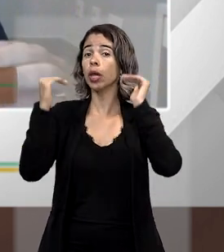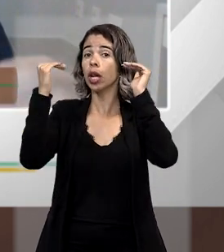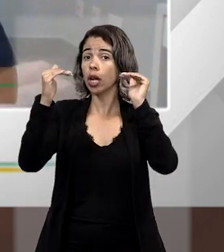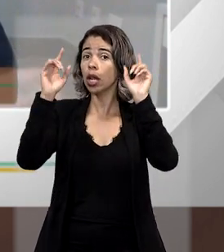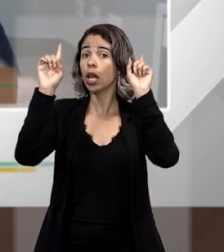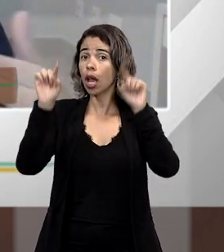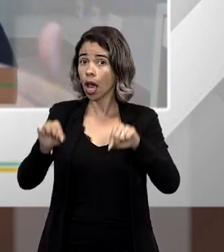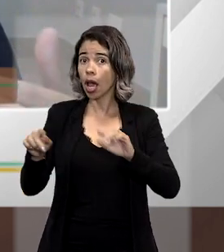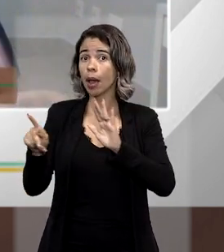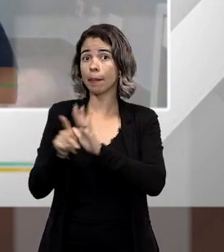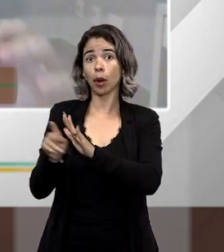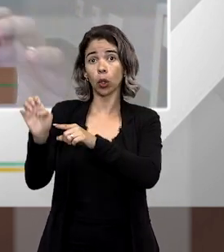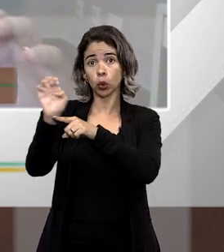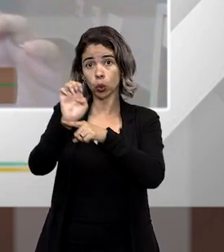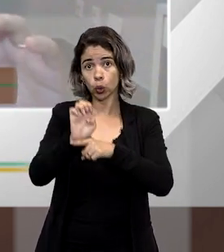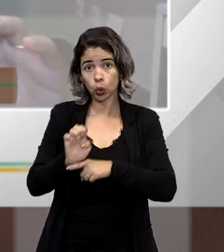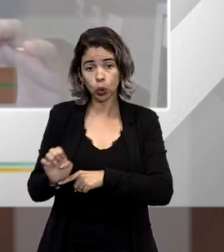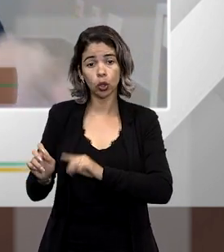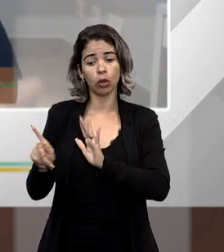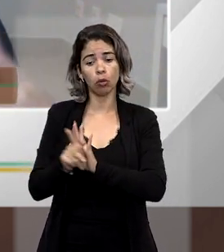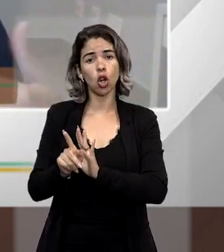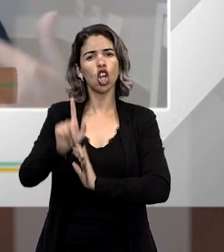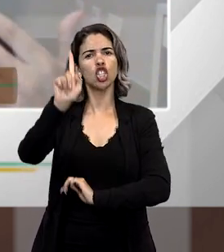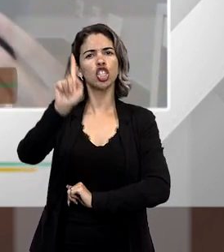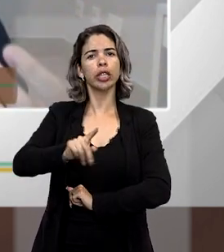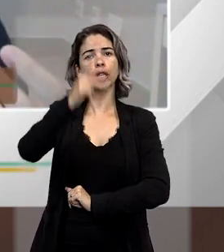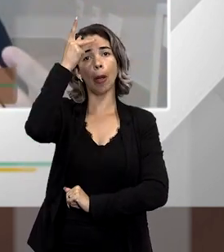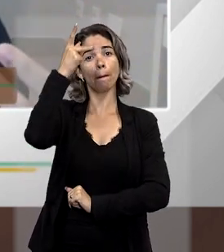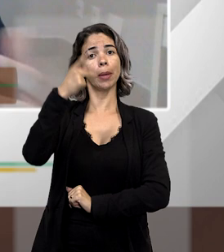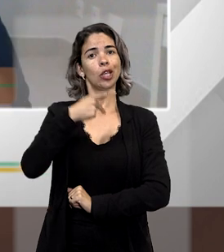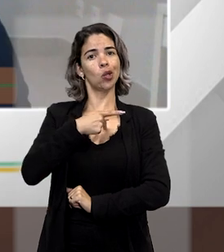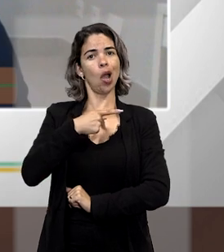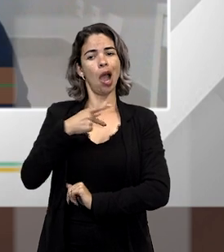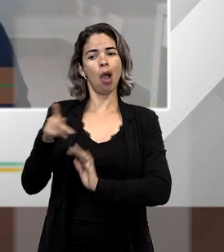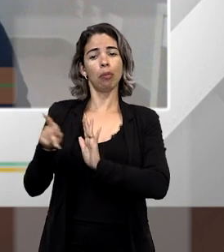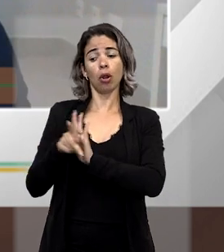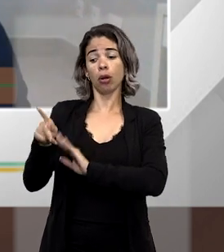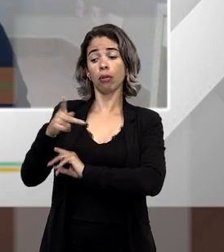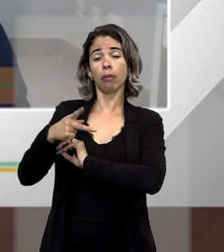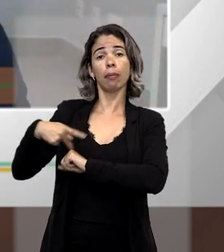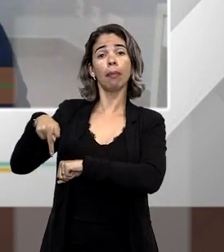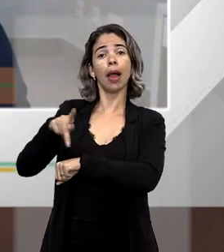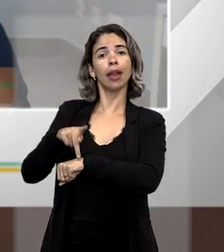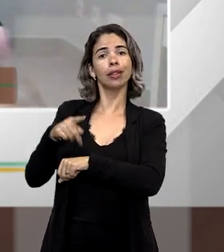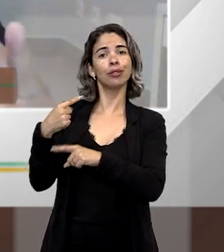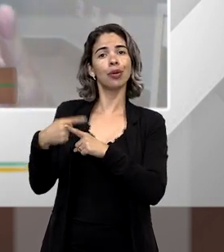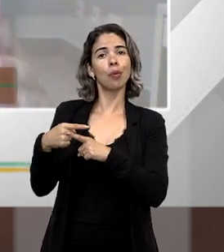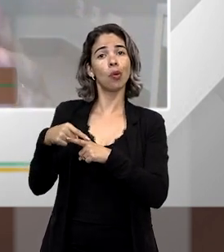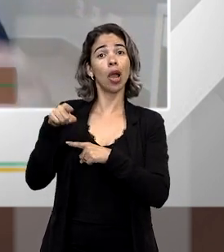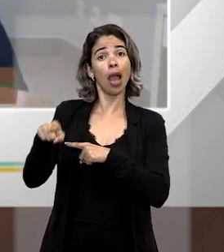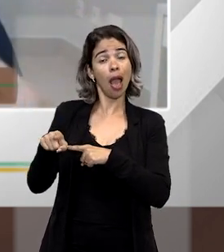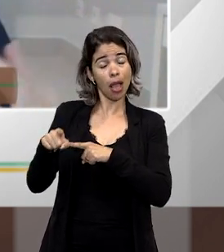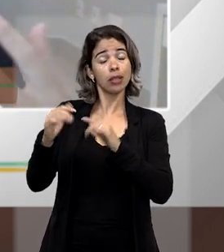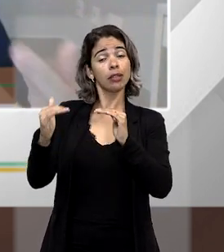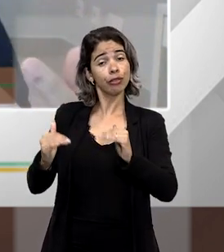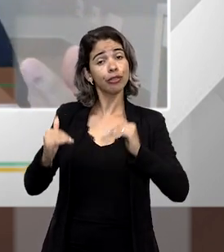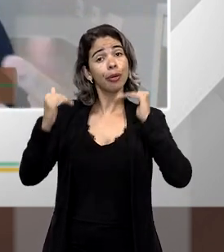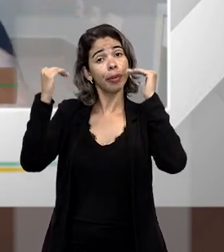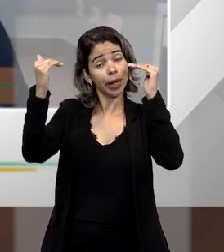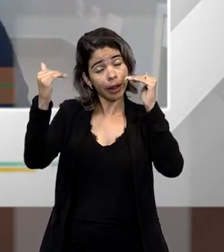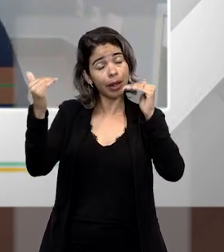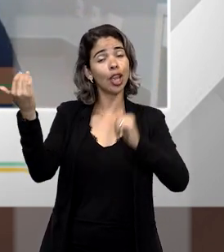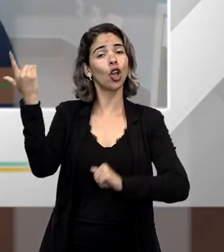cara para o desenvolvimento do Estado, para o poder de autogestão de um determinado país, porque é por meio dessa